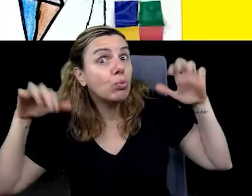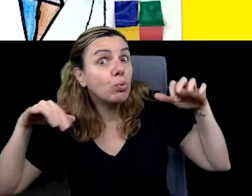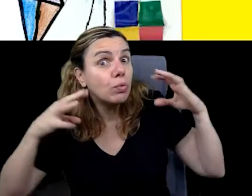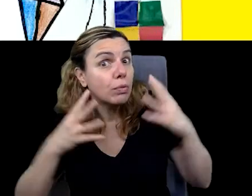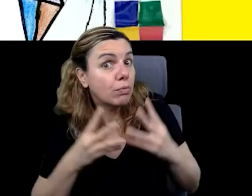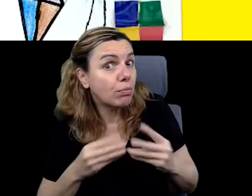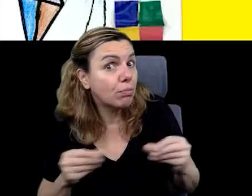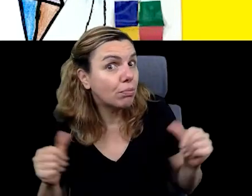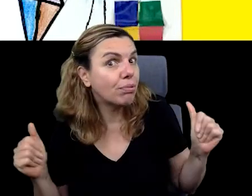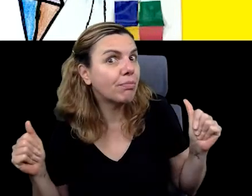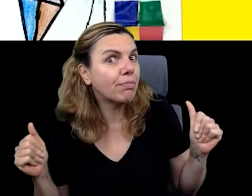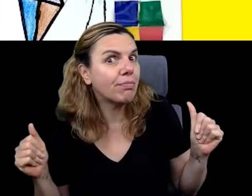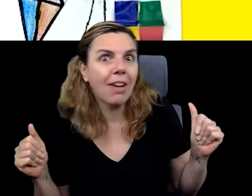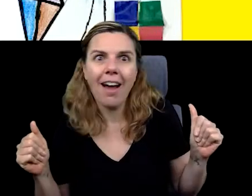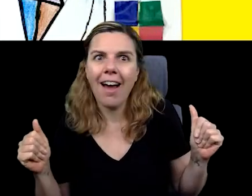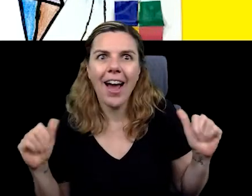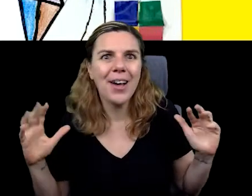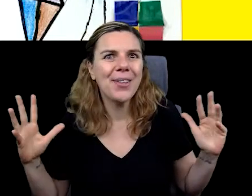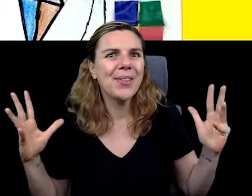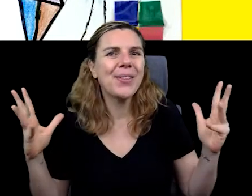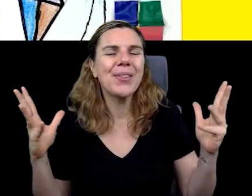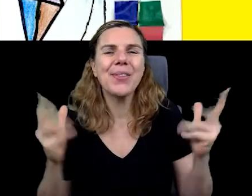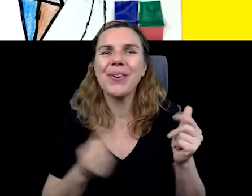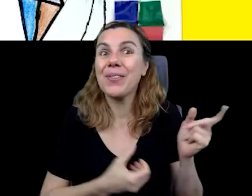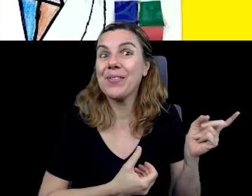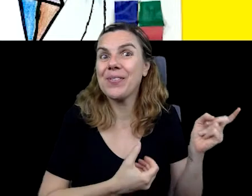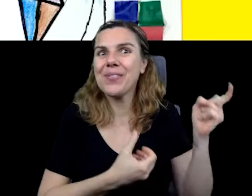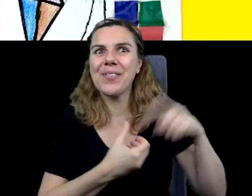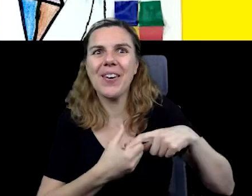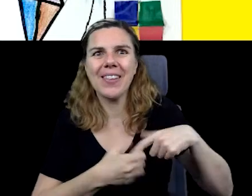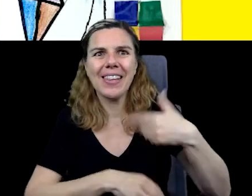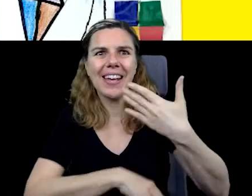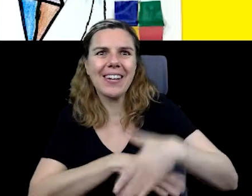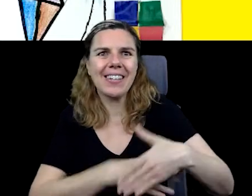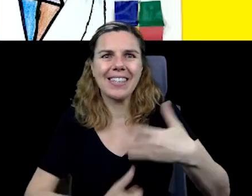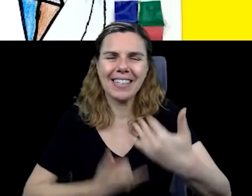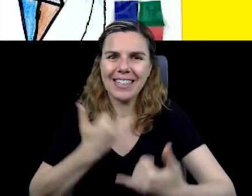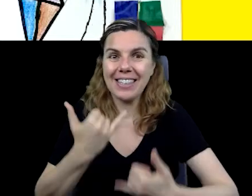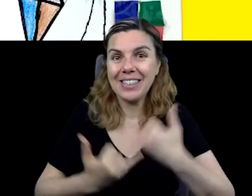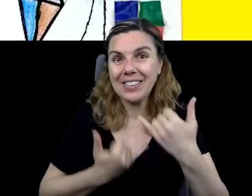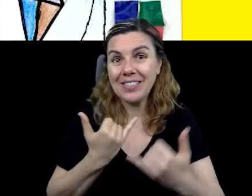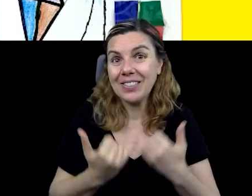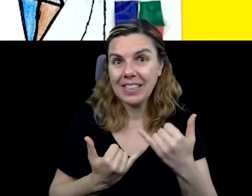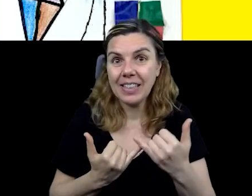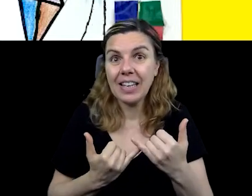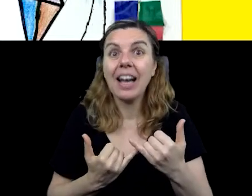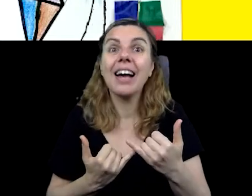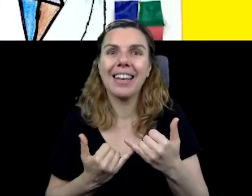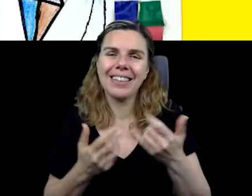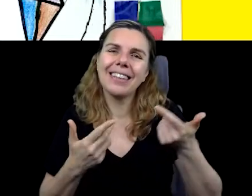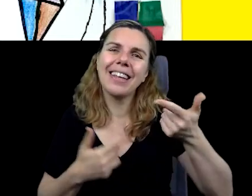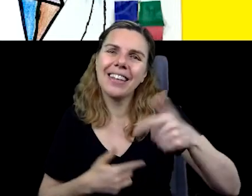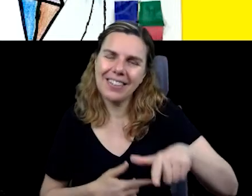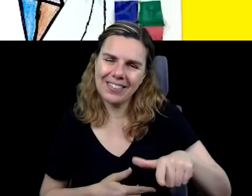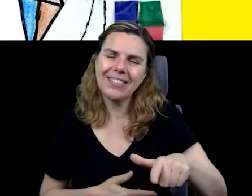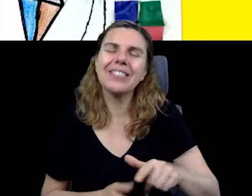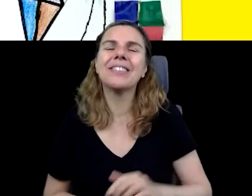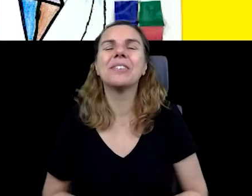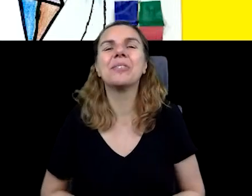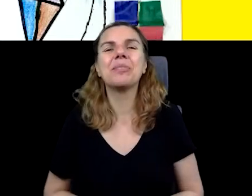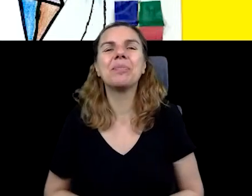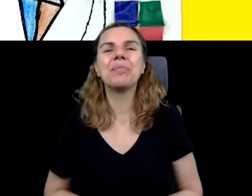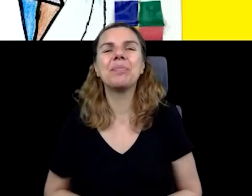passasse, era hora de voltar correndo para a rua e voltar a brincar na